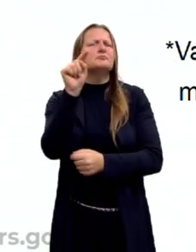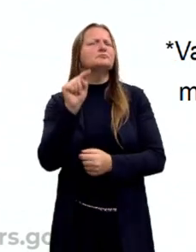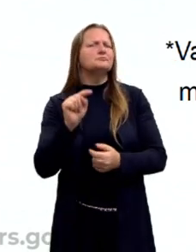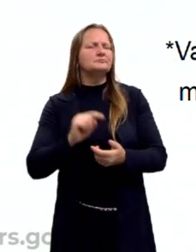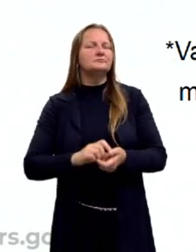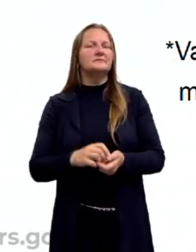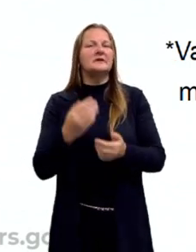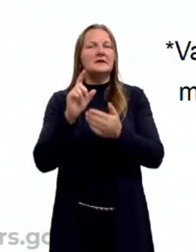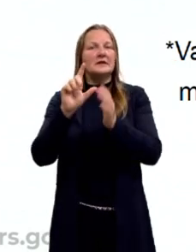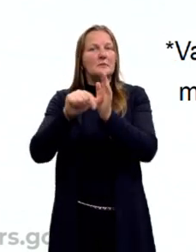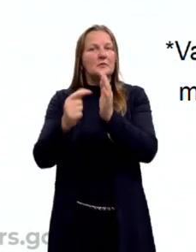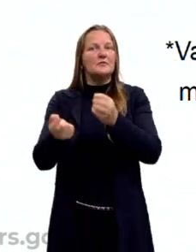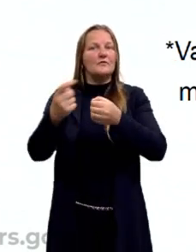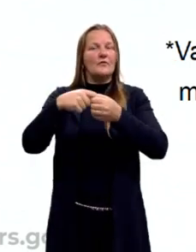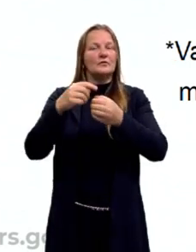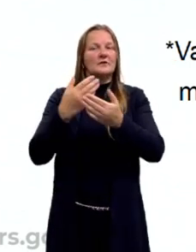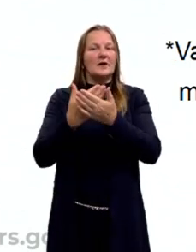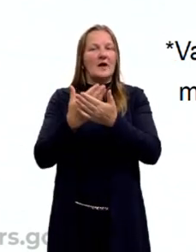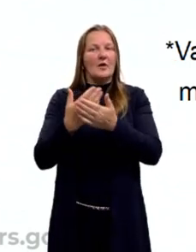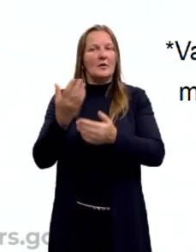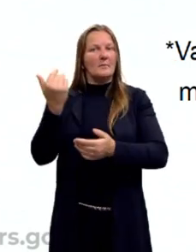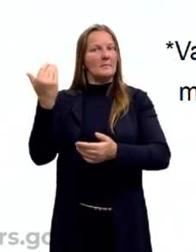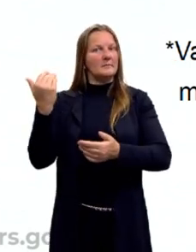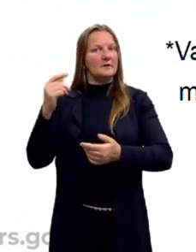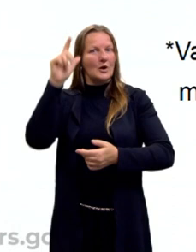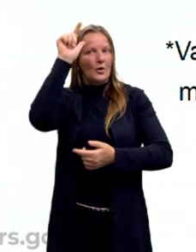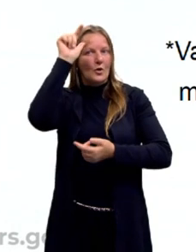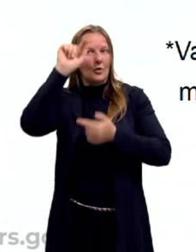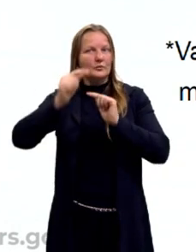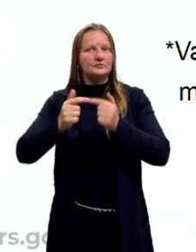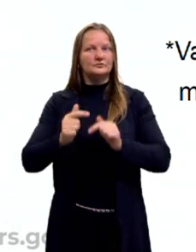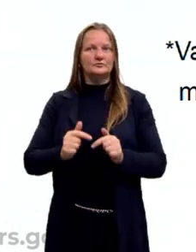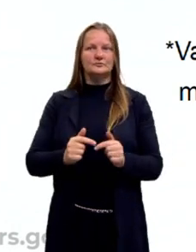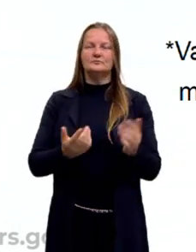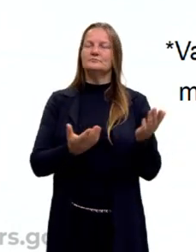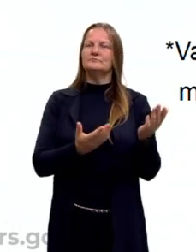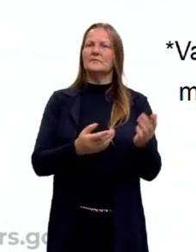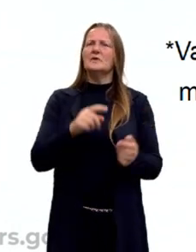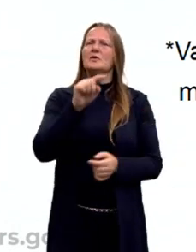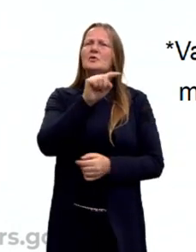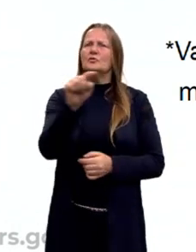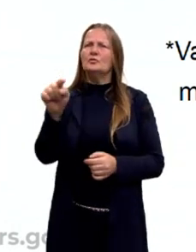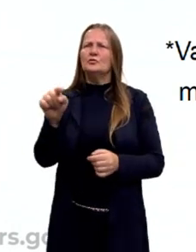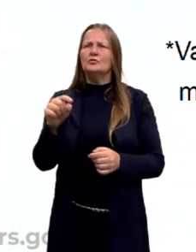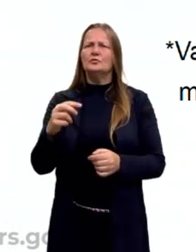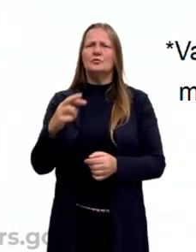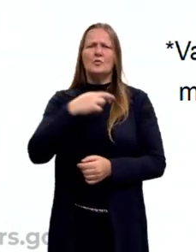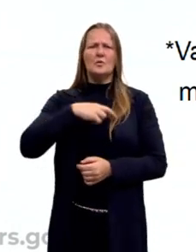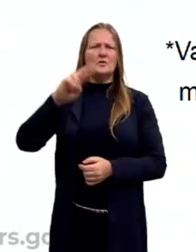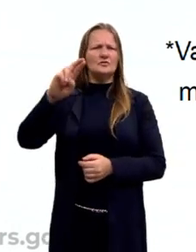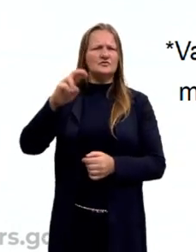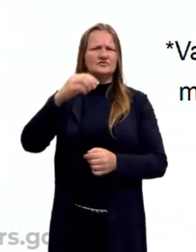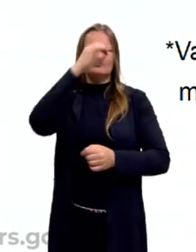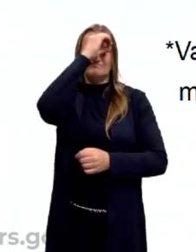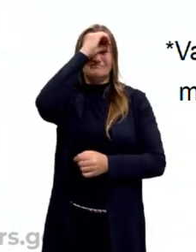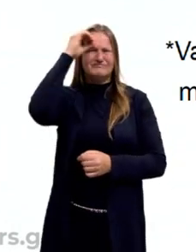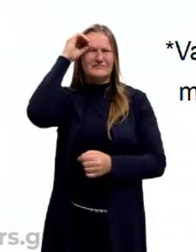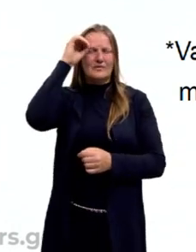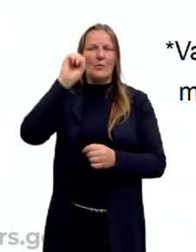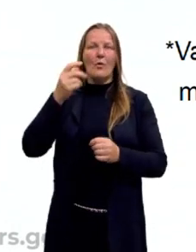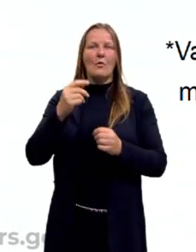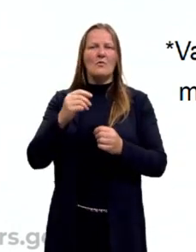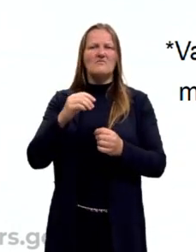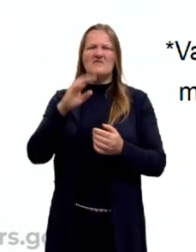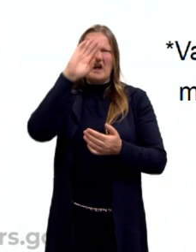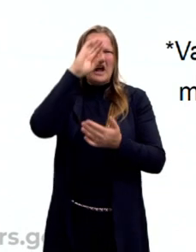pouquinho na aula, um pouquinho da aula da semana passada sobre lógica. Olha só. Você é um religioso alienado ou um ateu esclarecido?